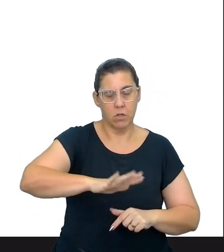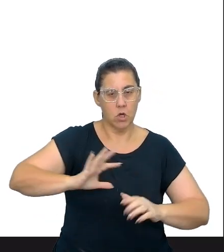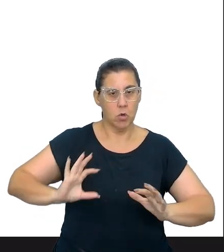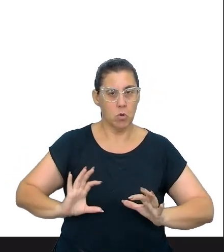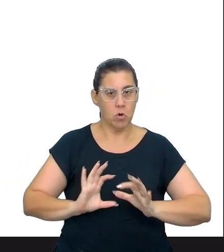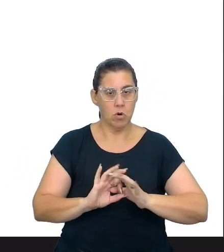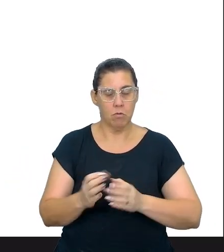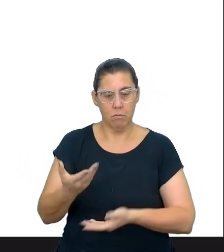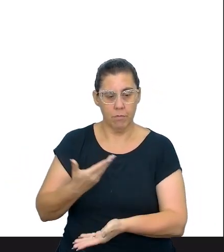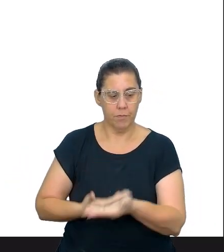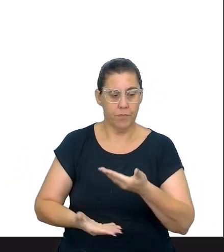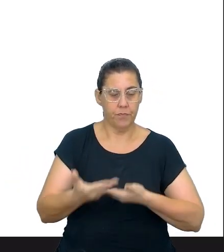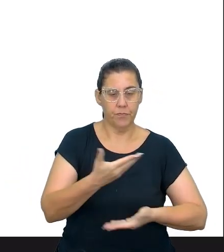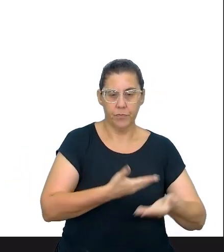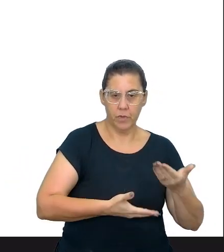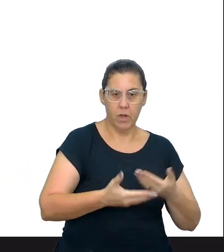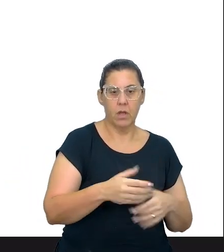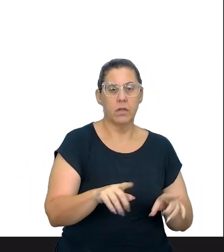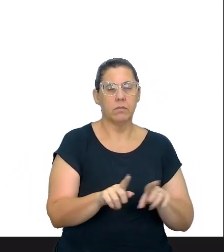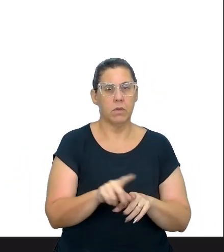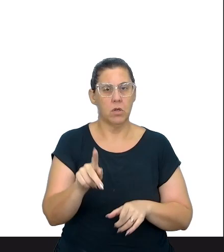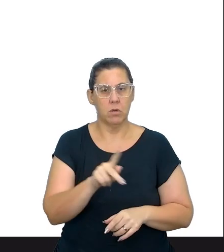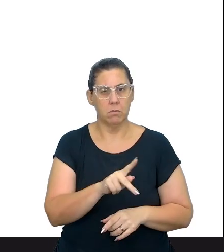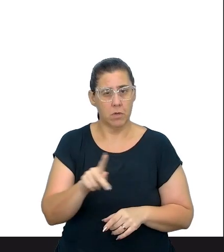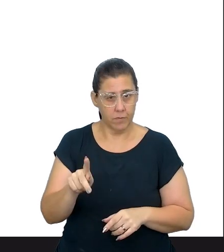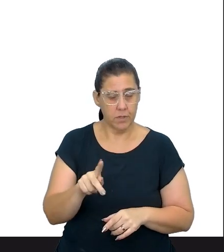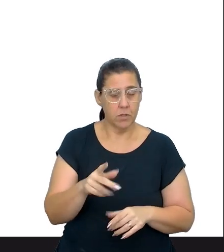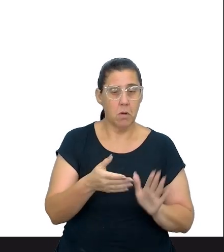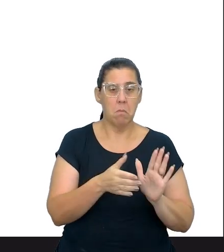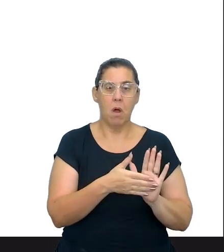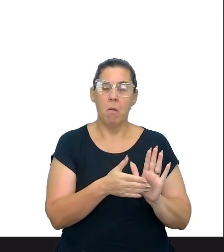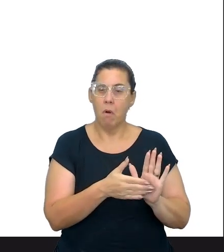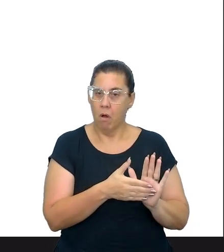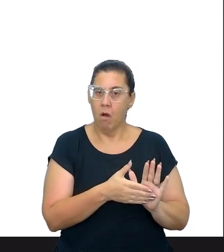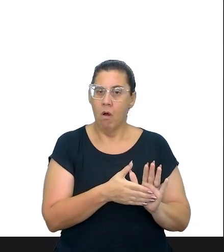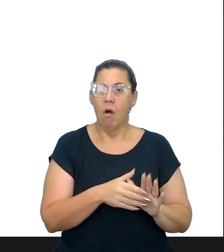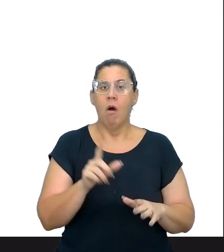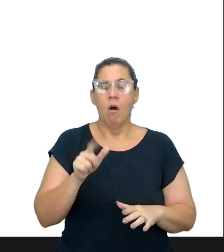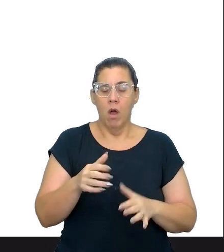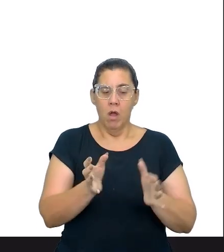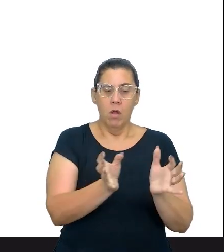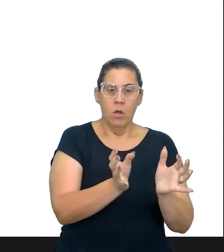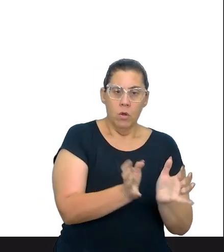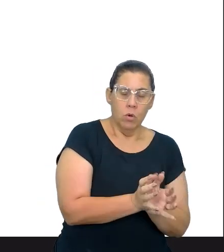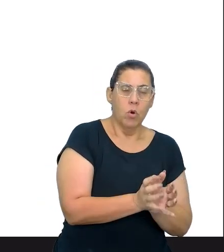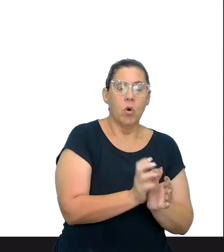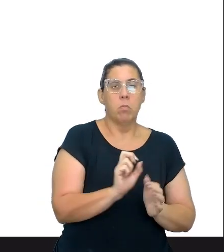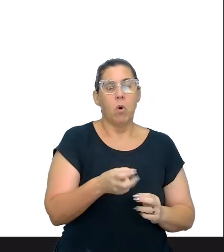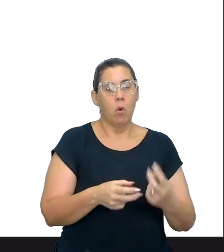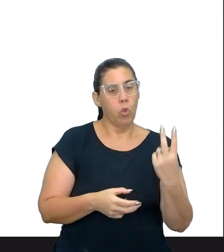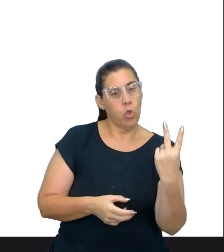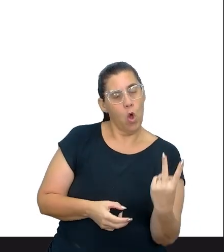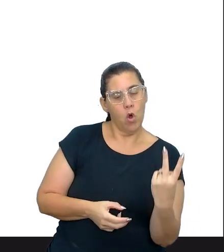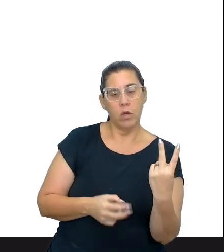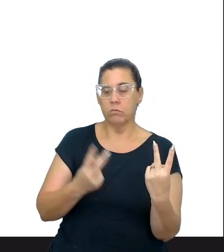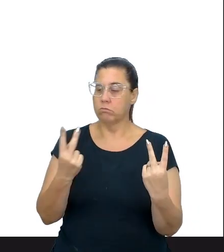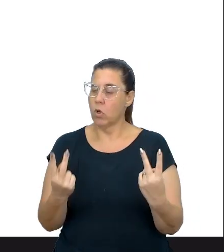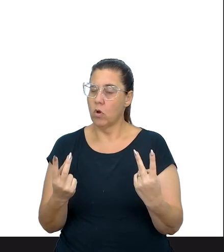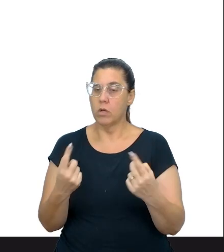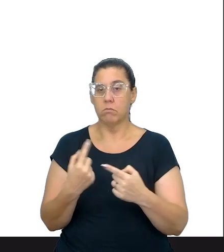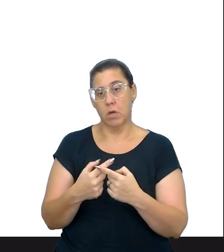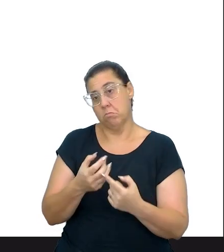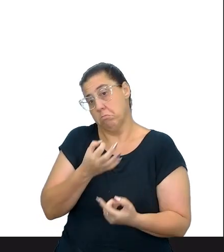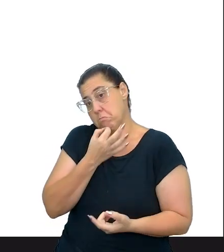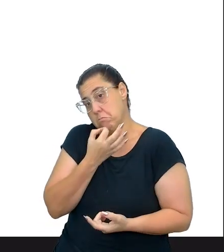entre os meus pares. Ainda mais se o professor propôs que essa produção seja em grupo, seja em dupla, porque eu tenho um ponto de vista e